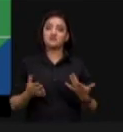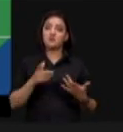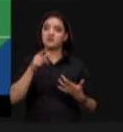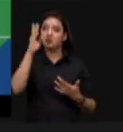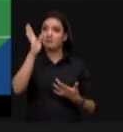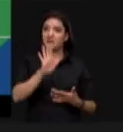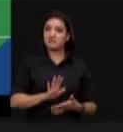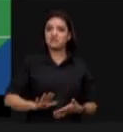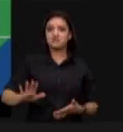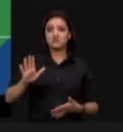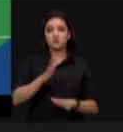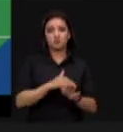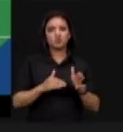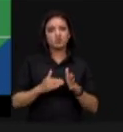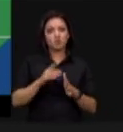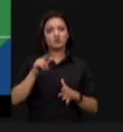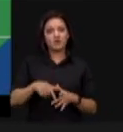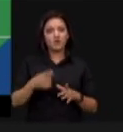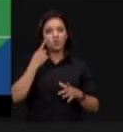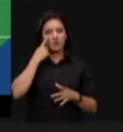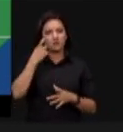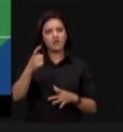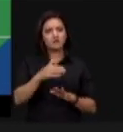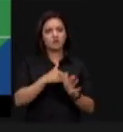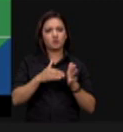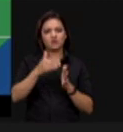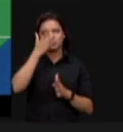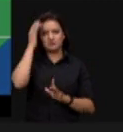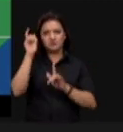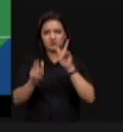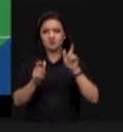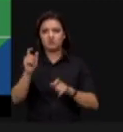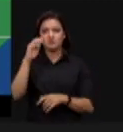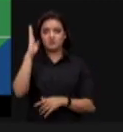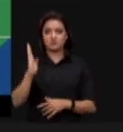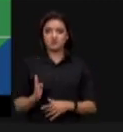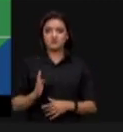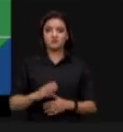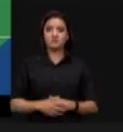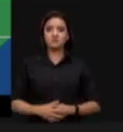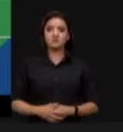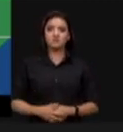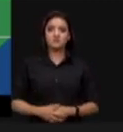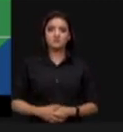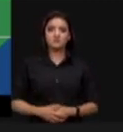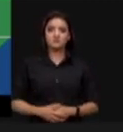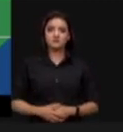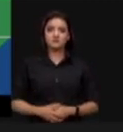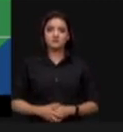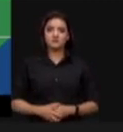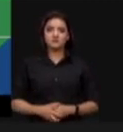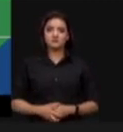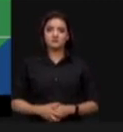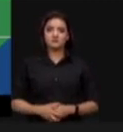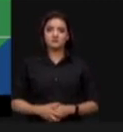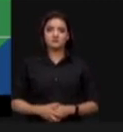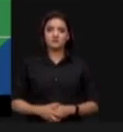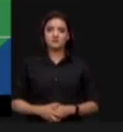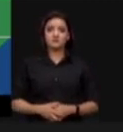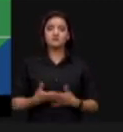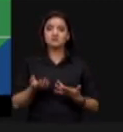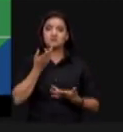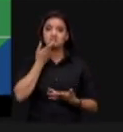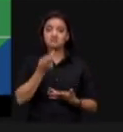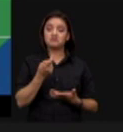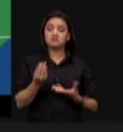e isso interessa a todos os nossos cidadãos eu quero aqui dizer ao STF